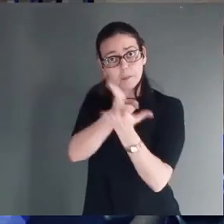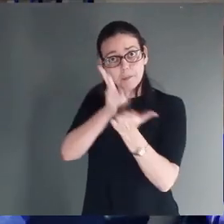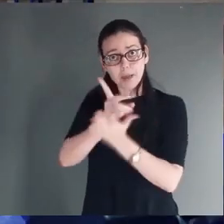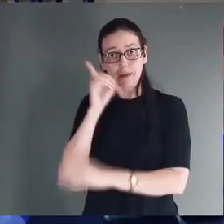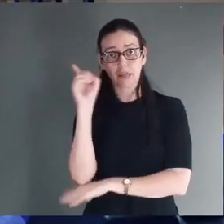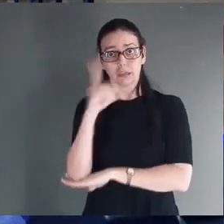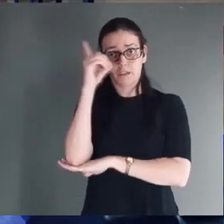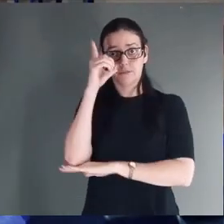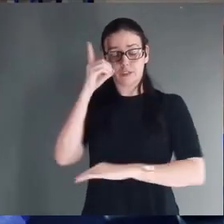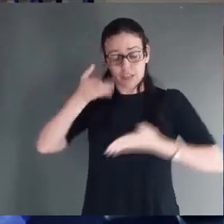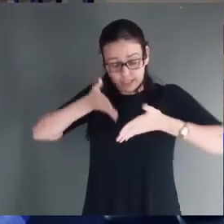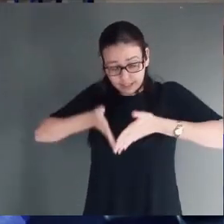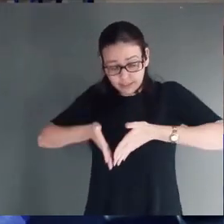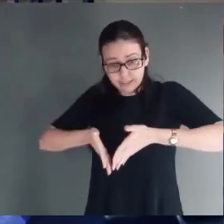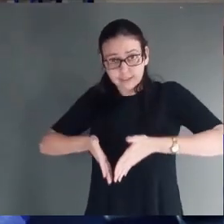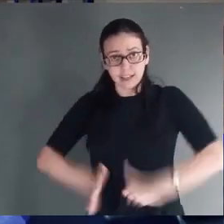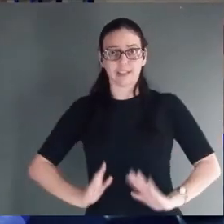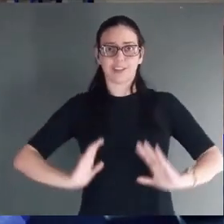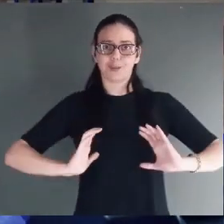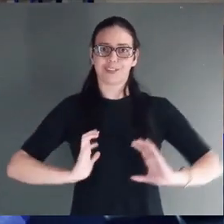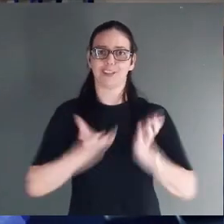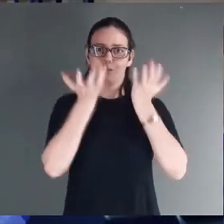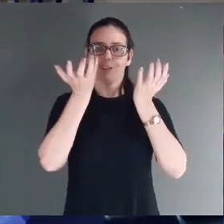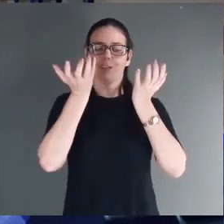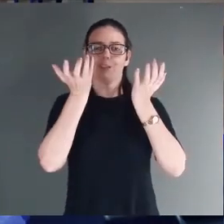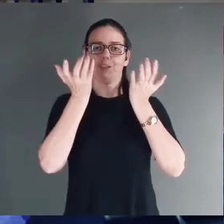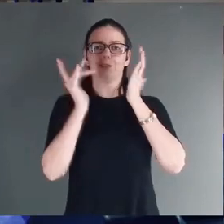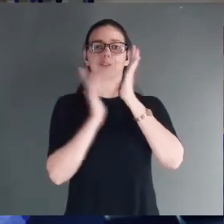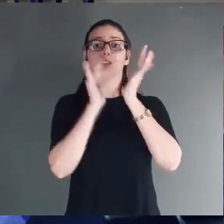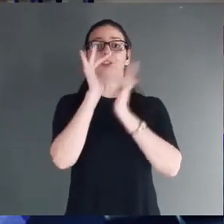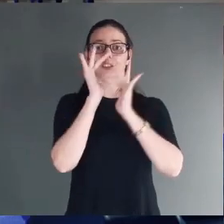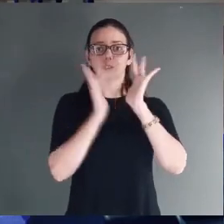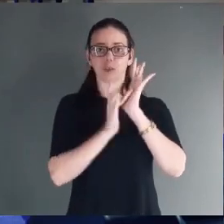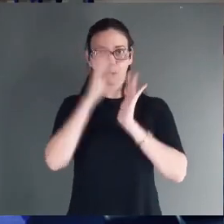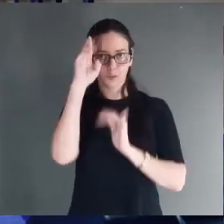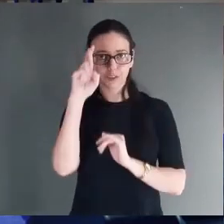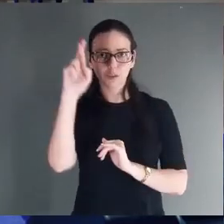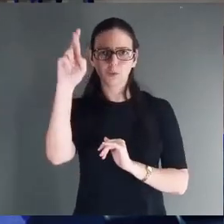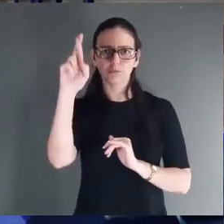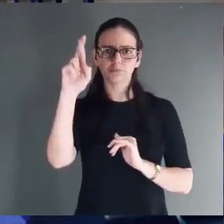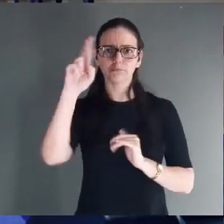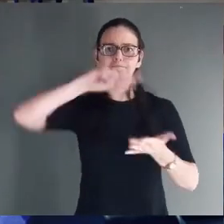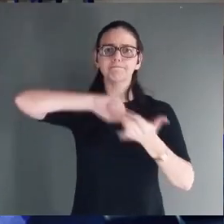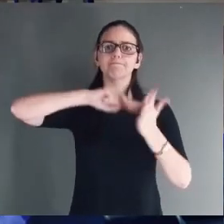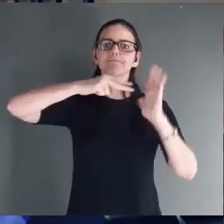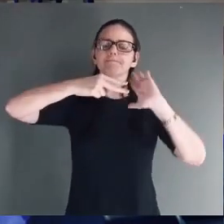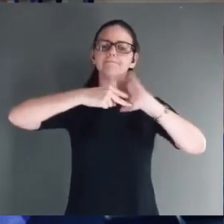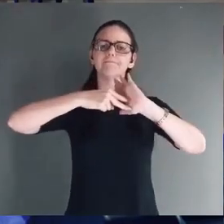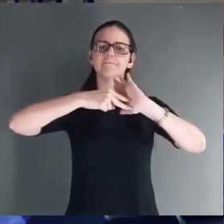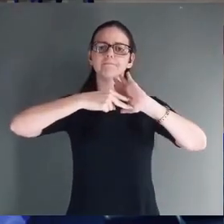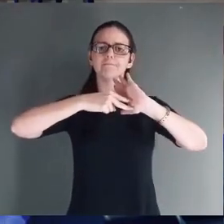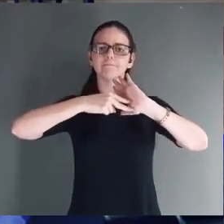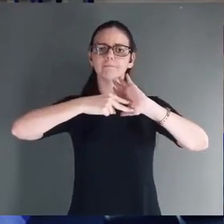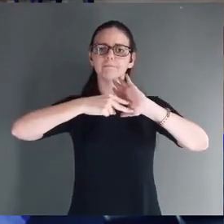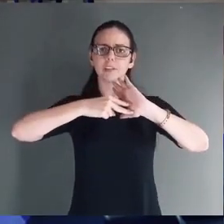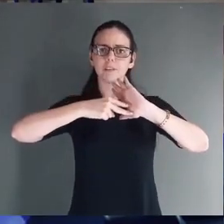Salvador, que é Cristo o Senhor. Isto servirá de sinal para vocês,